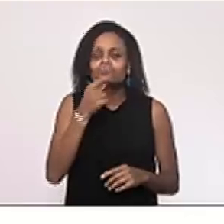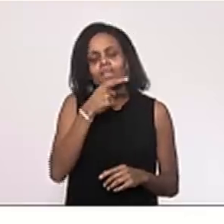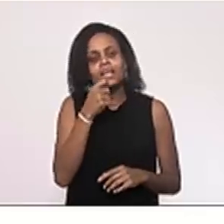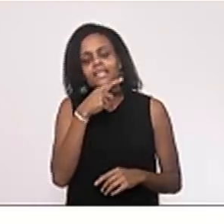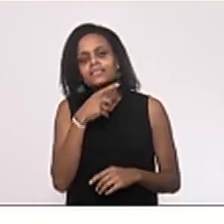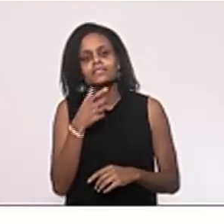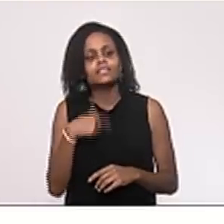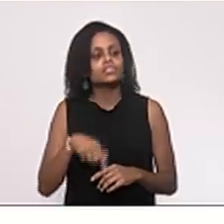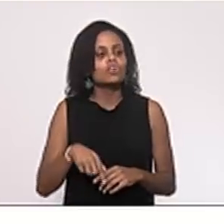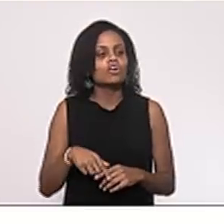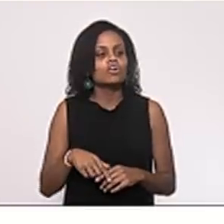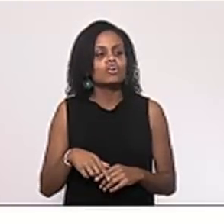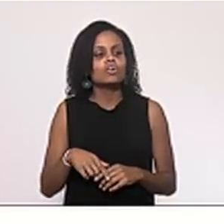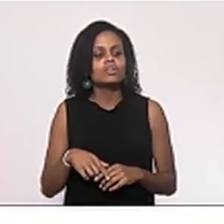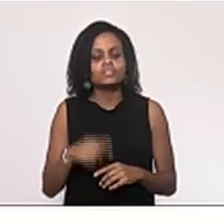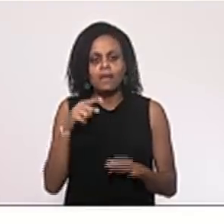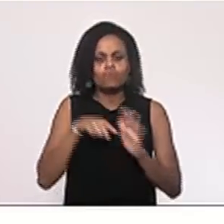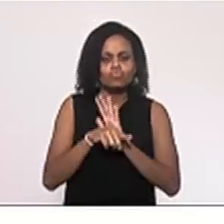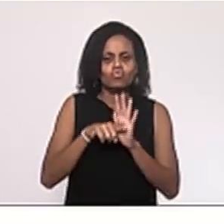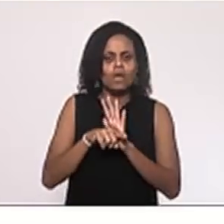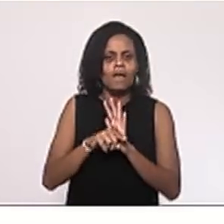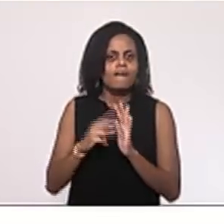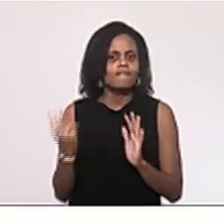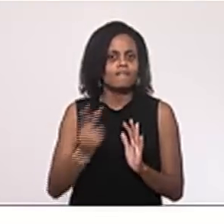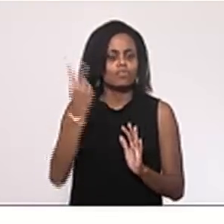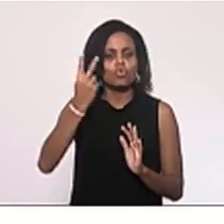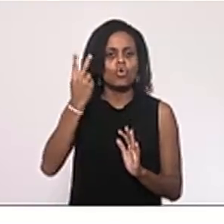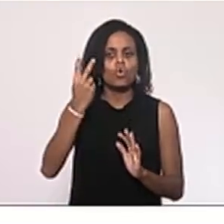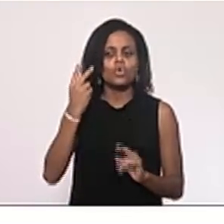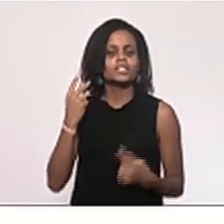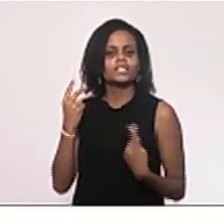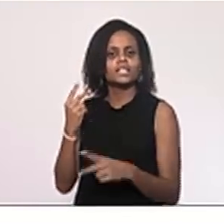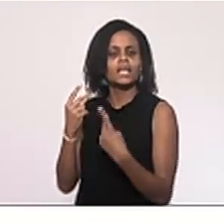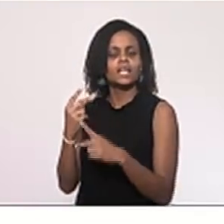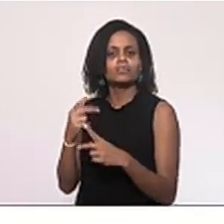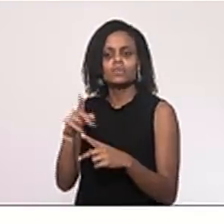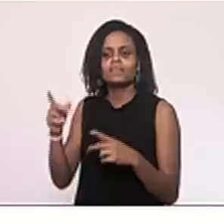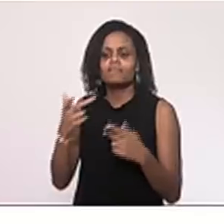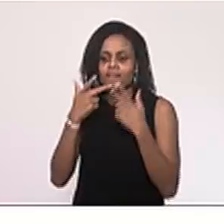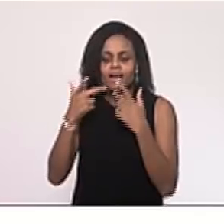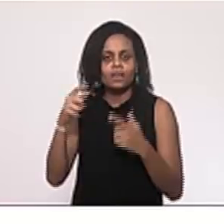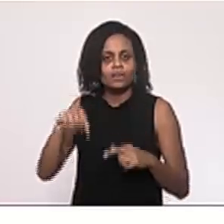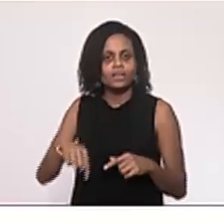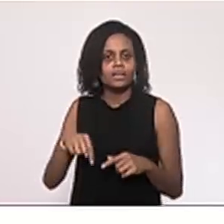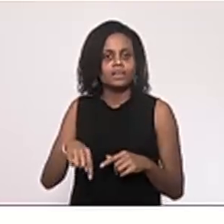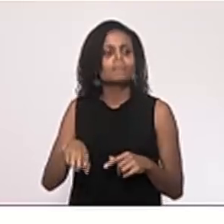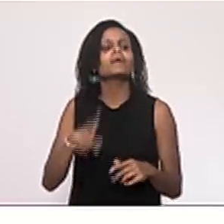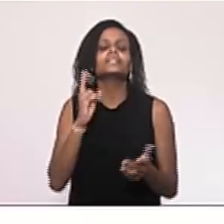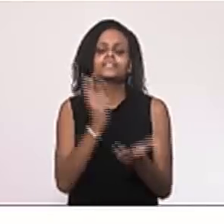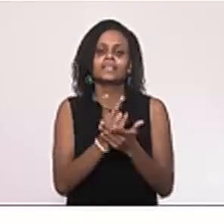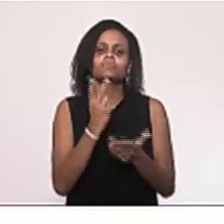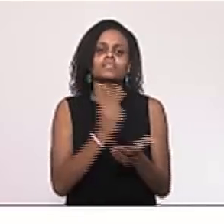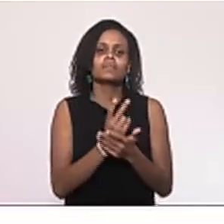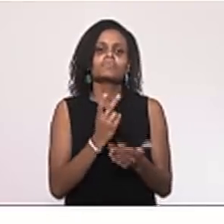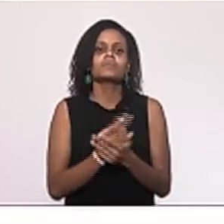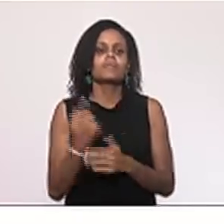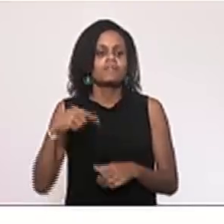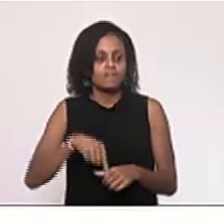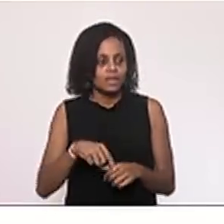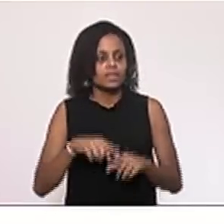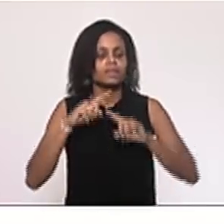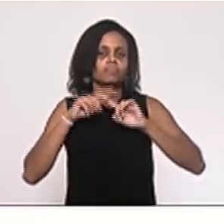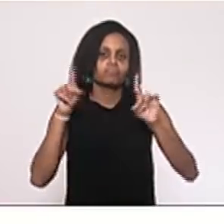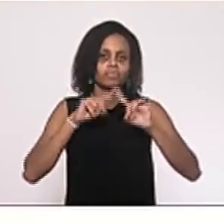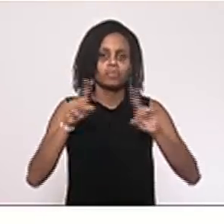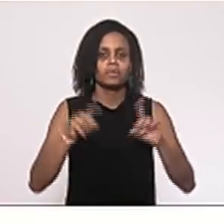entramos no juízo de valor desses senhores quando apresentam algo aqui, mas eles fazem sempre esse papel. Deputado